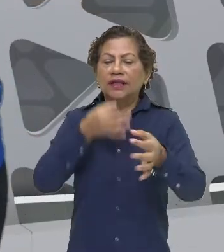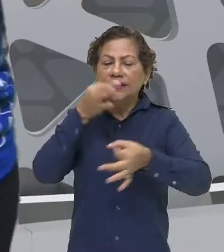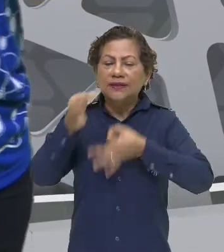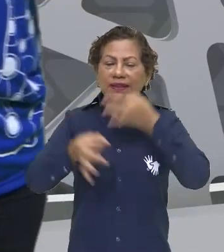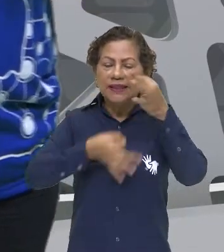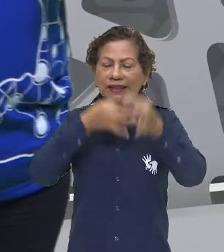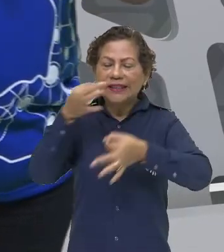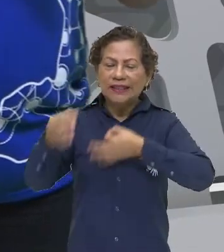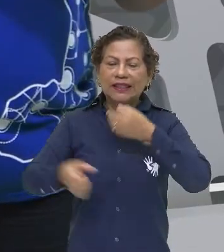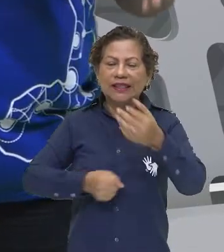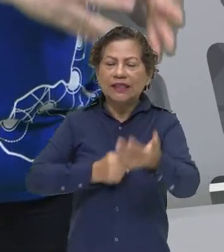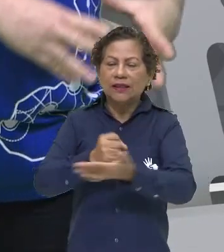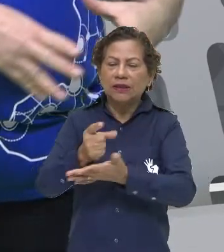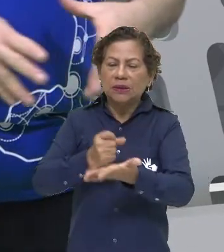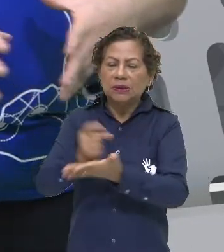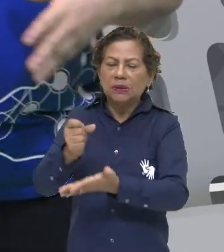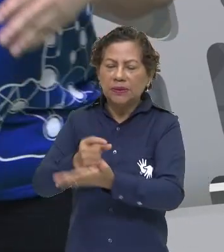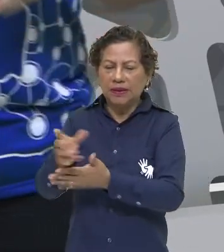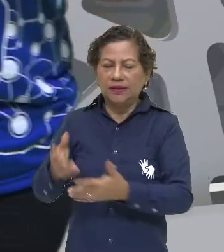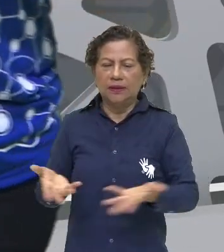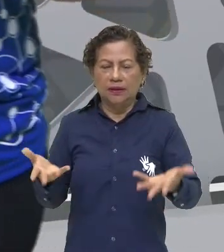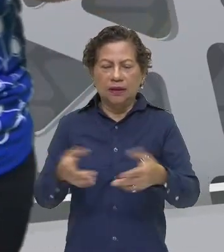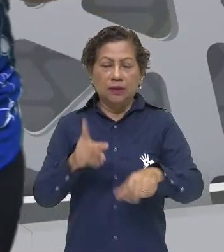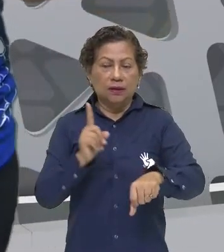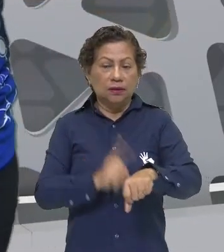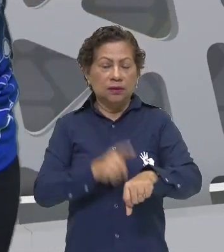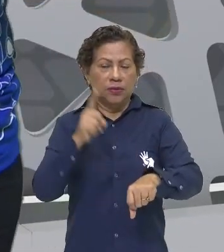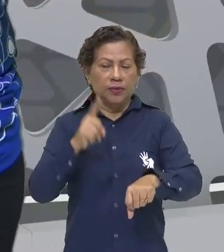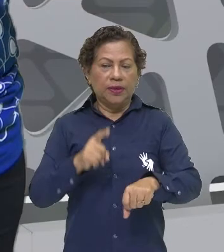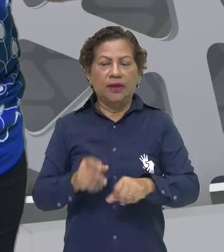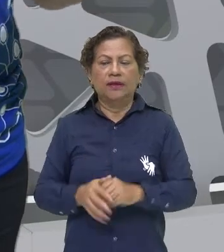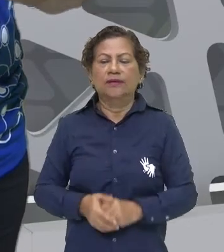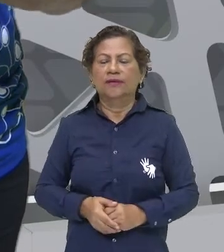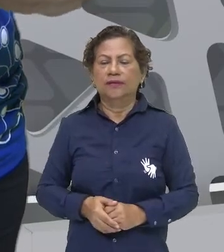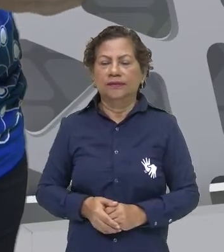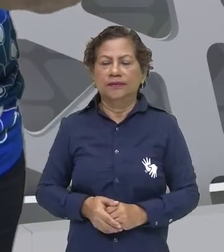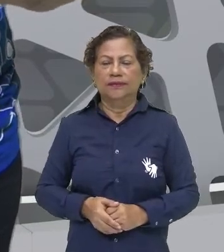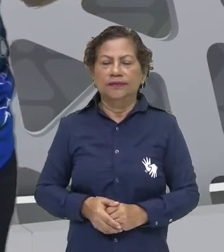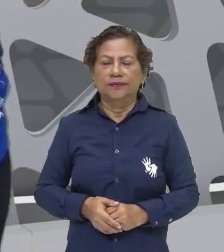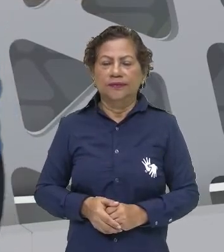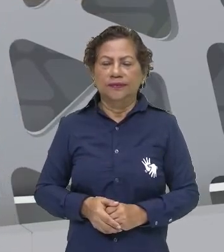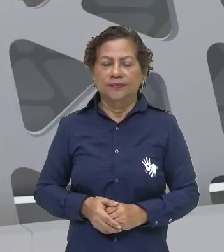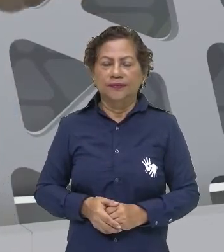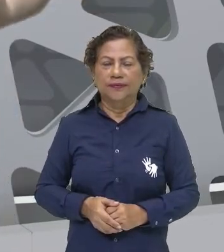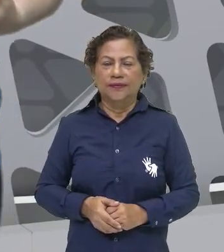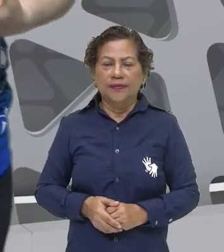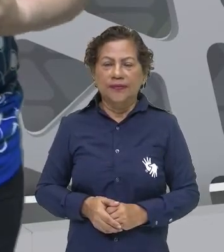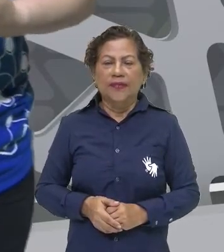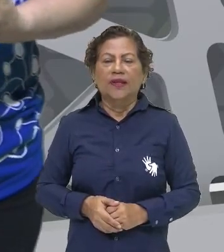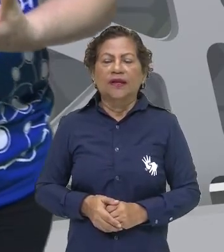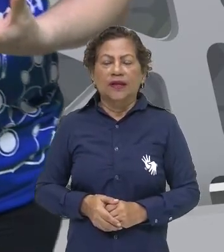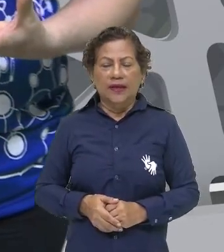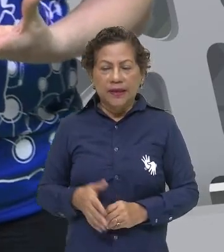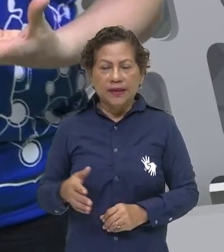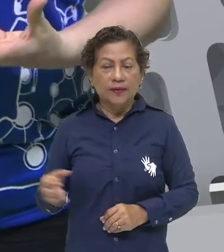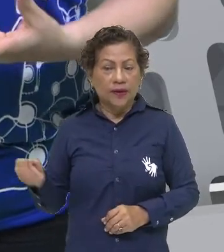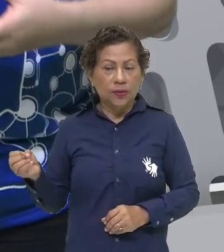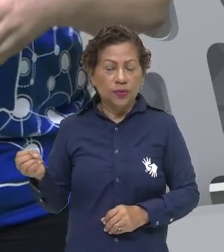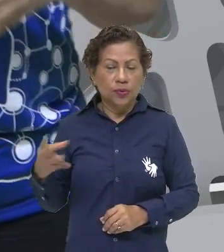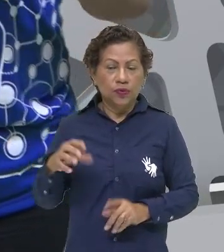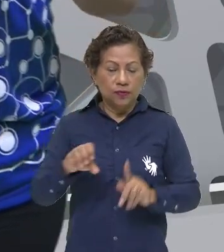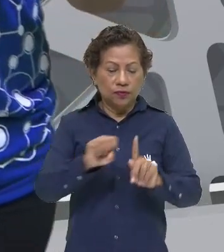e passando desse momento do dadaísmo, esse impacto que traz de inovação para a sociedade